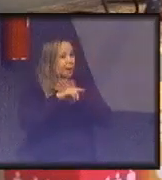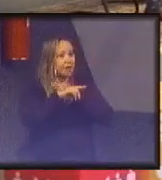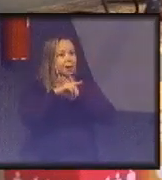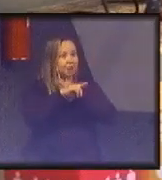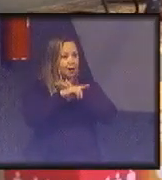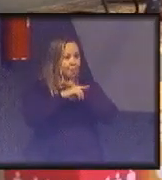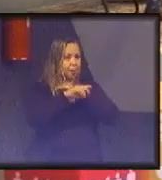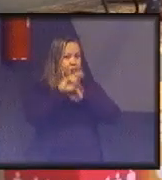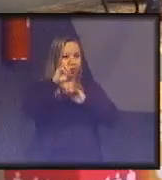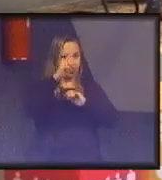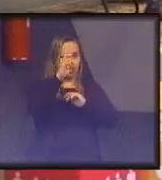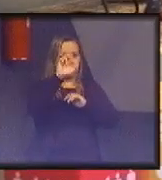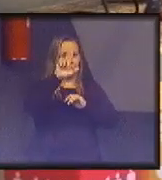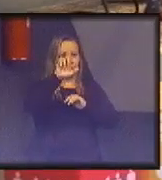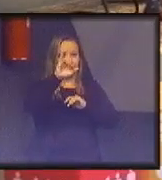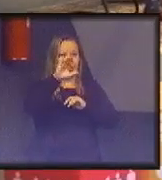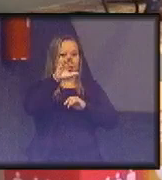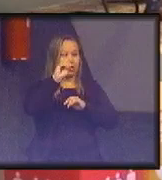Já fica aqui com o microfone.